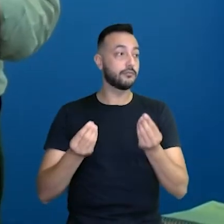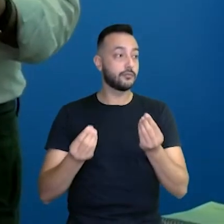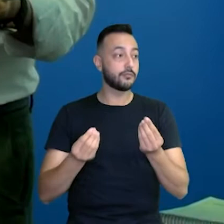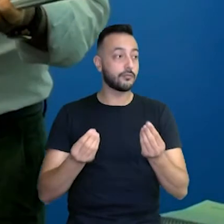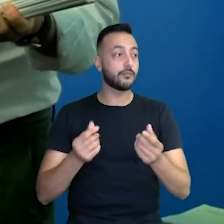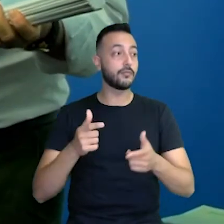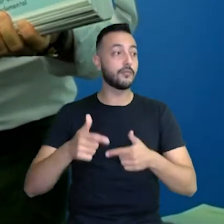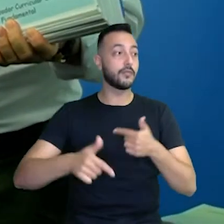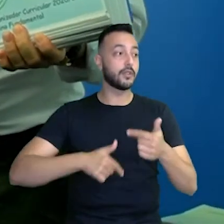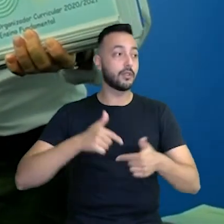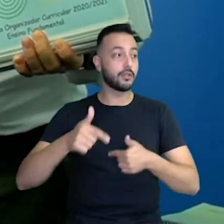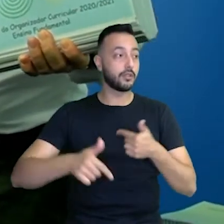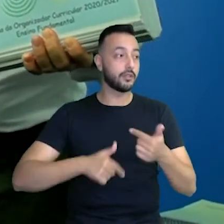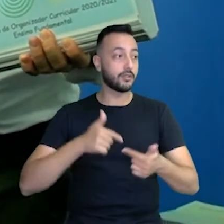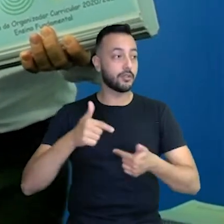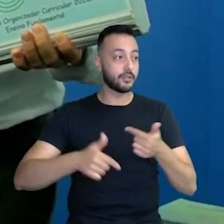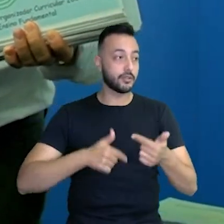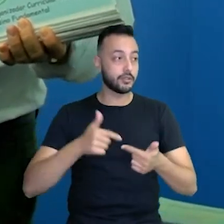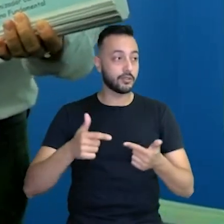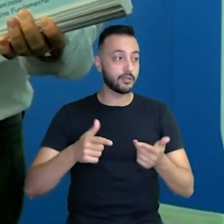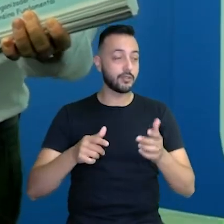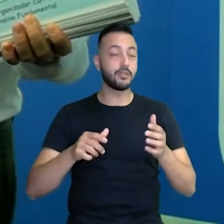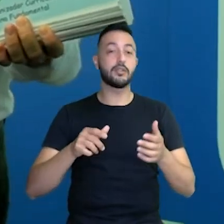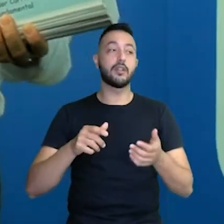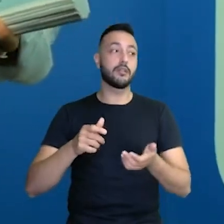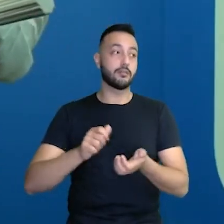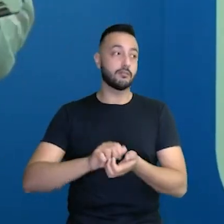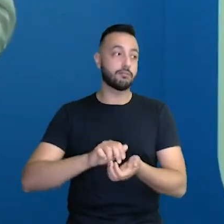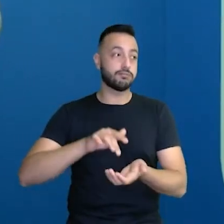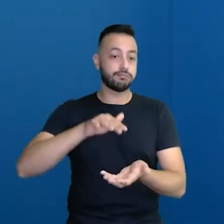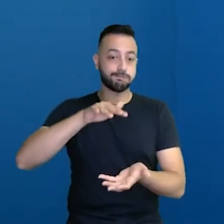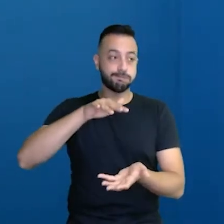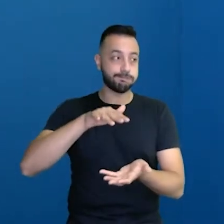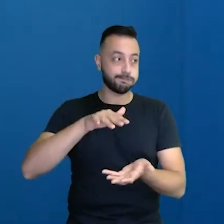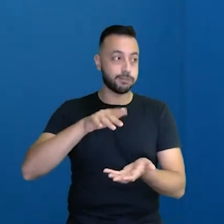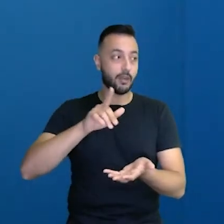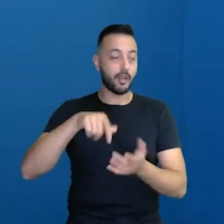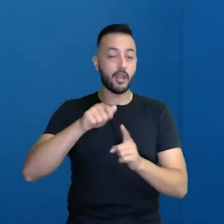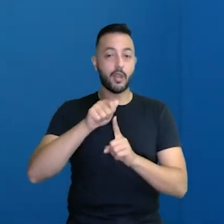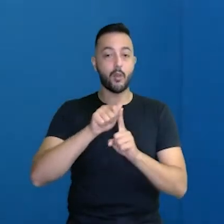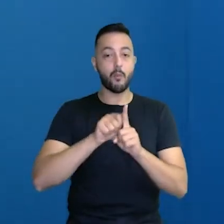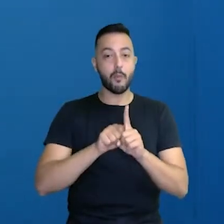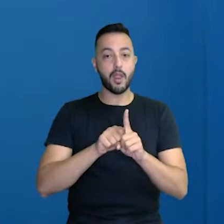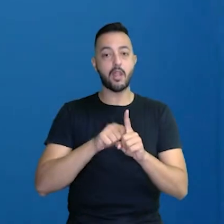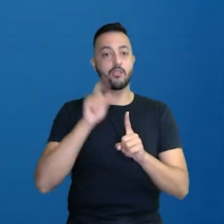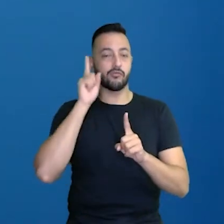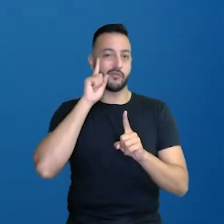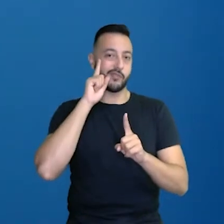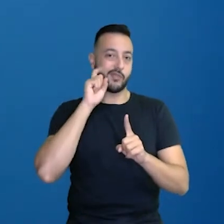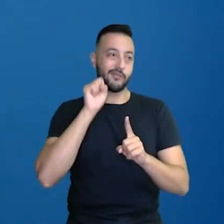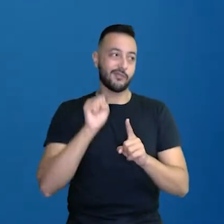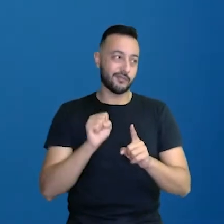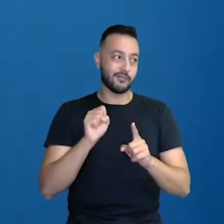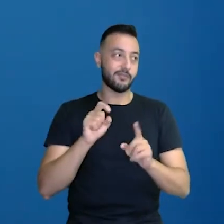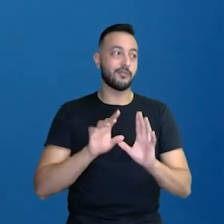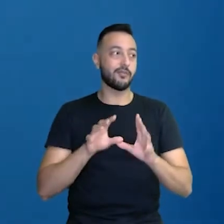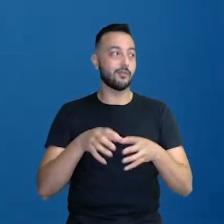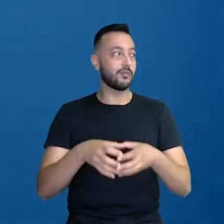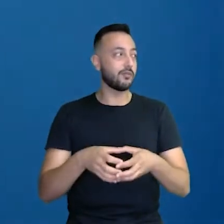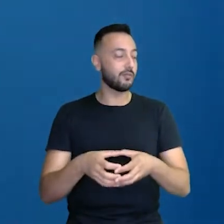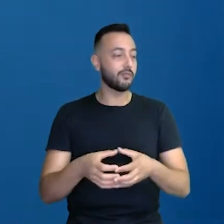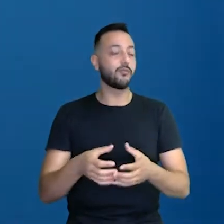trabalho aqui foi realizado em um mês e oito dias. A equipe da Seduc,